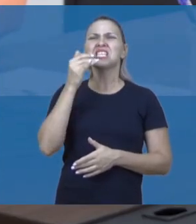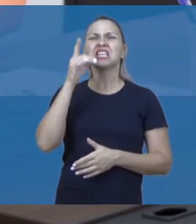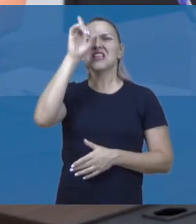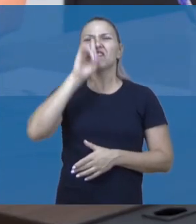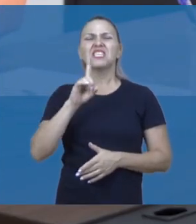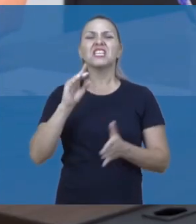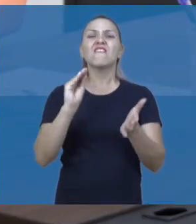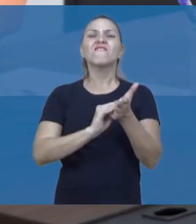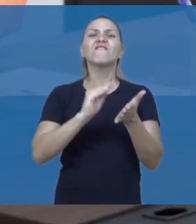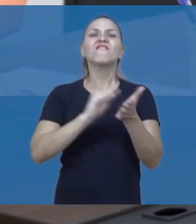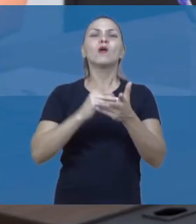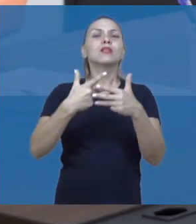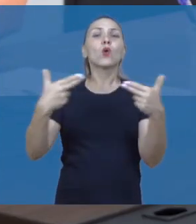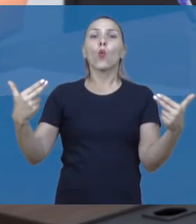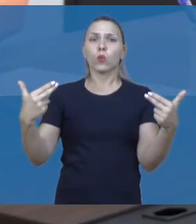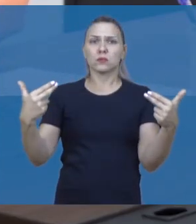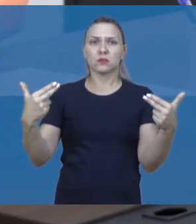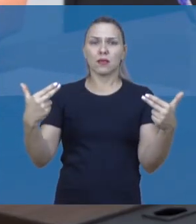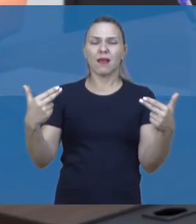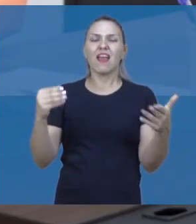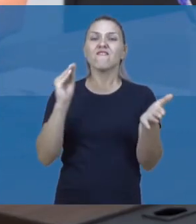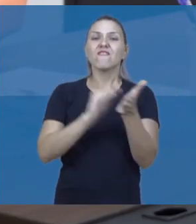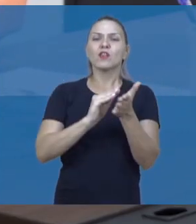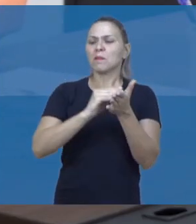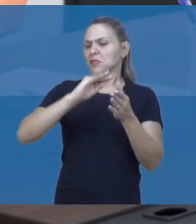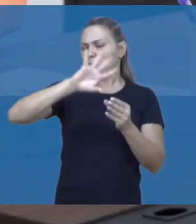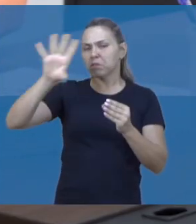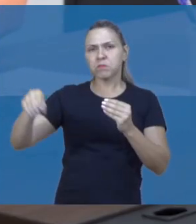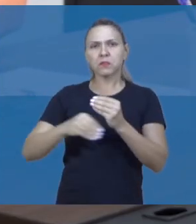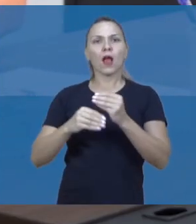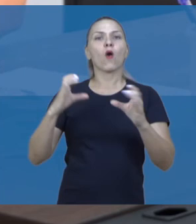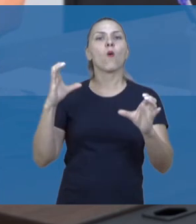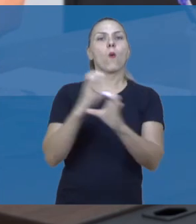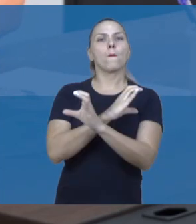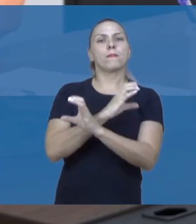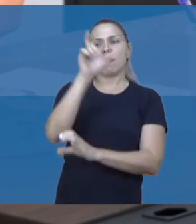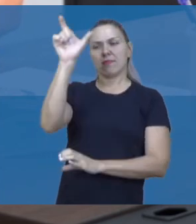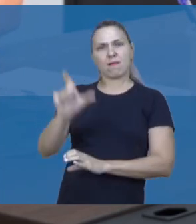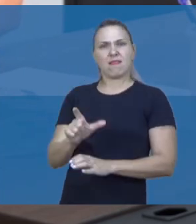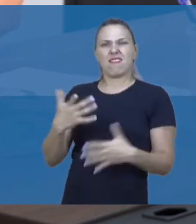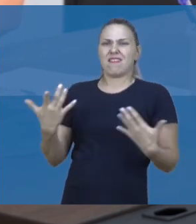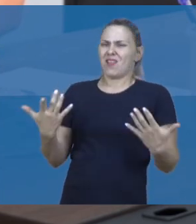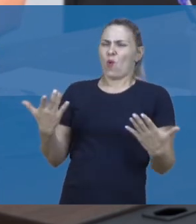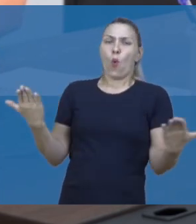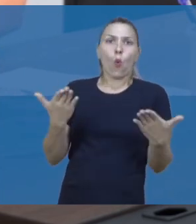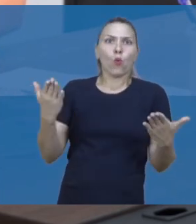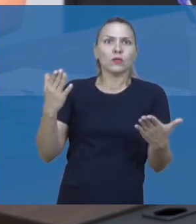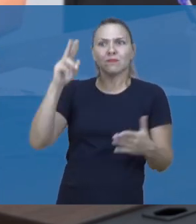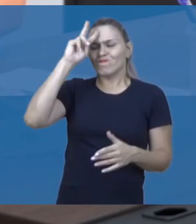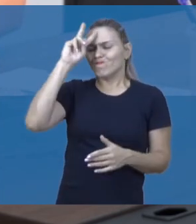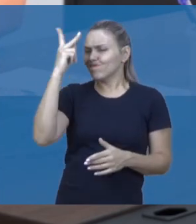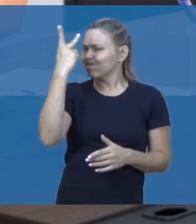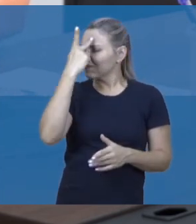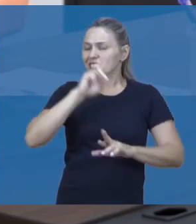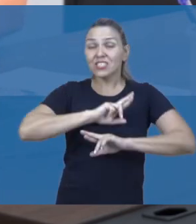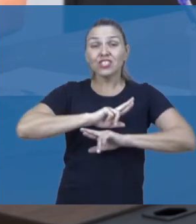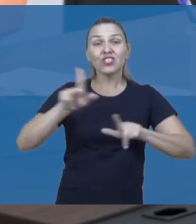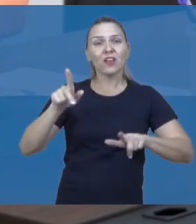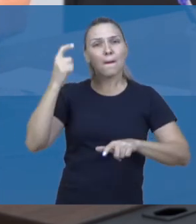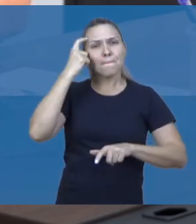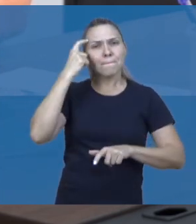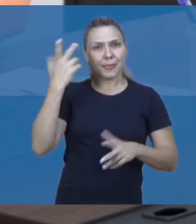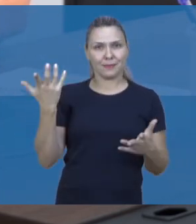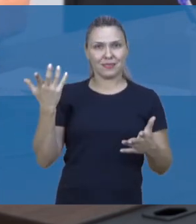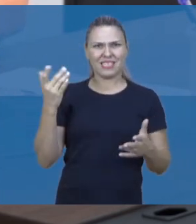nessa falta, ela precisa que a completem. Hoje a gente não pensa mais assim. Se tem